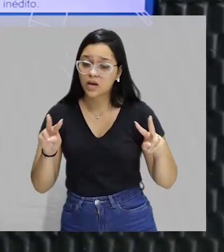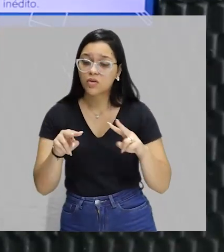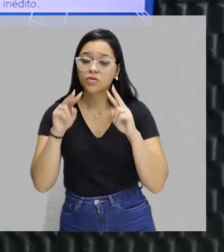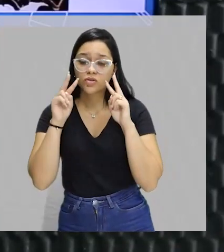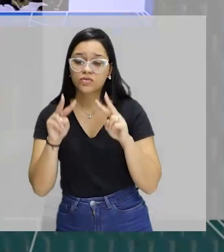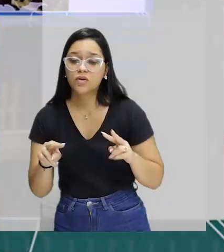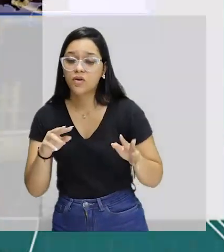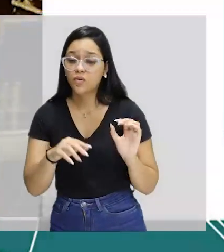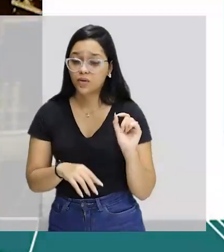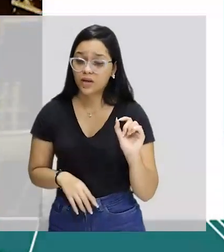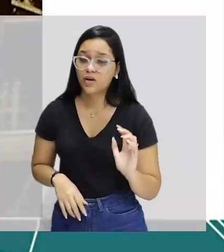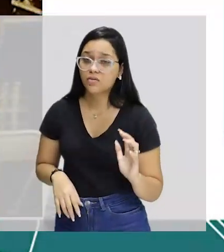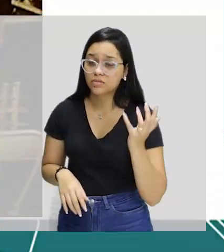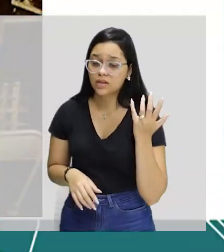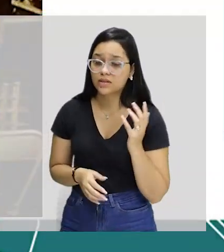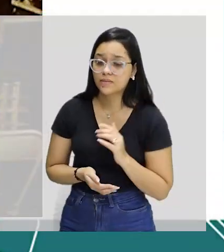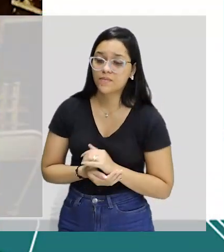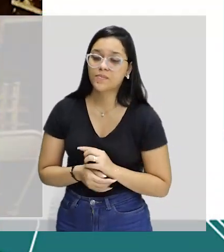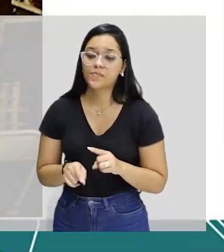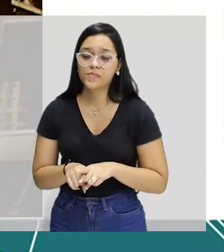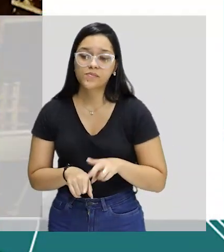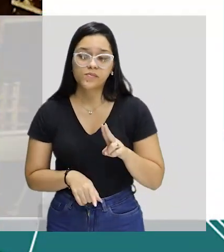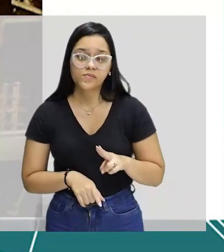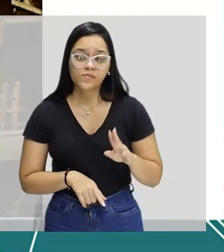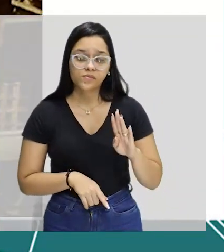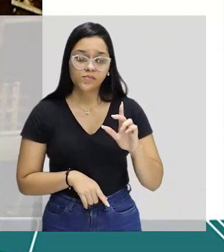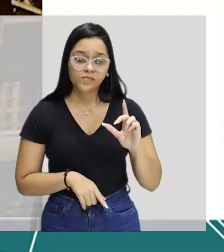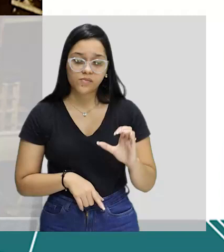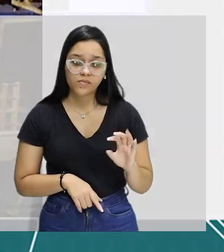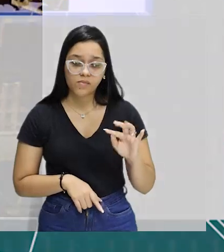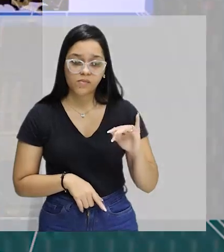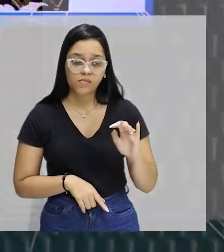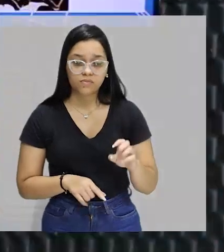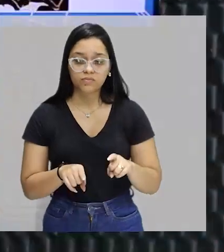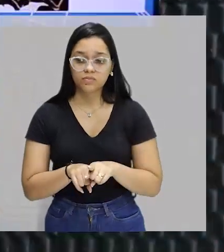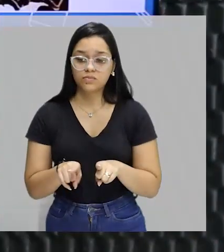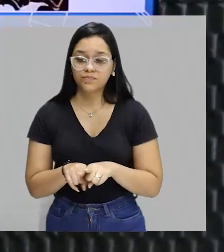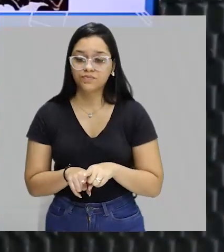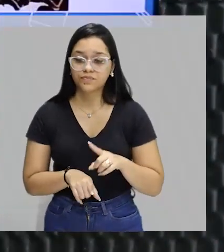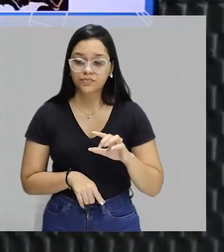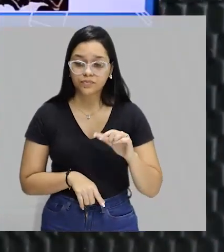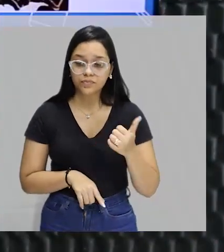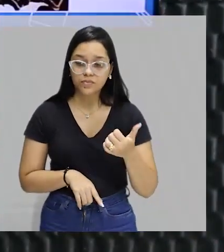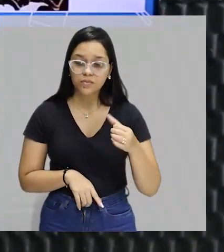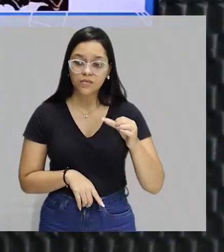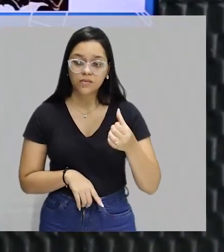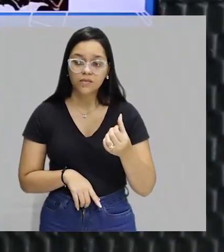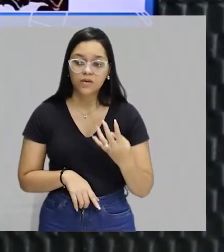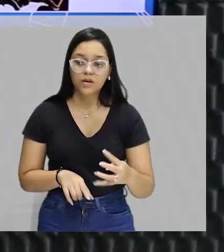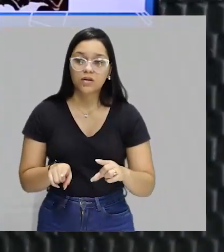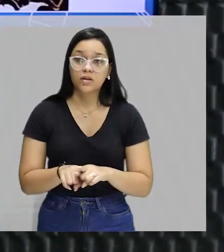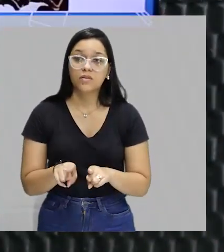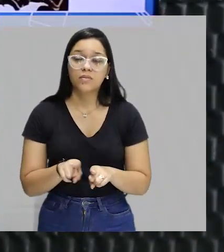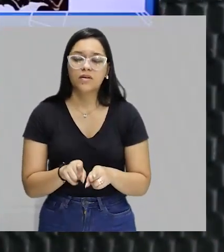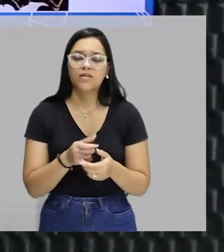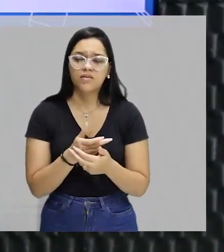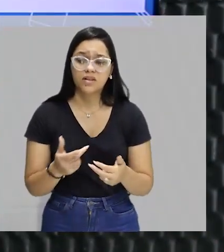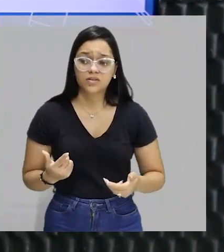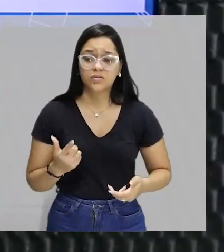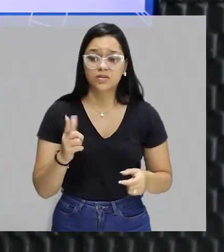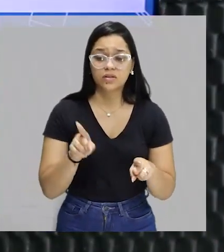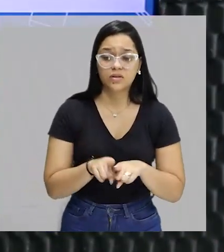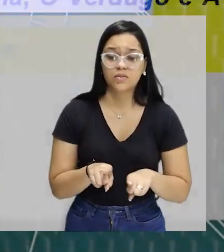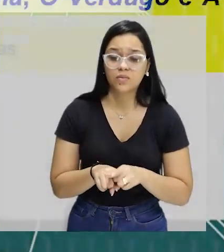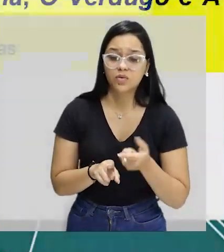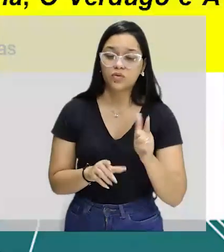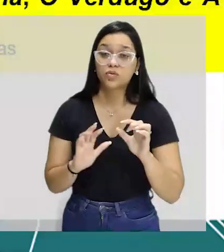a situação. Eles não usam black tie, foi montado pelo Teatro de Arena, em 1964, e foi remontado várias outras vezes